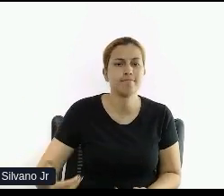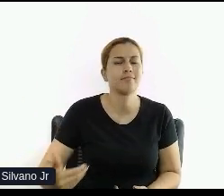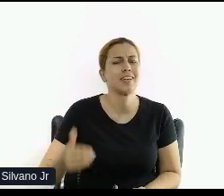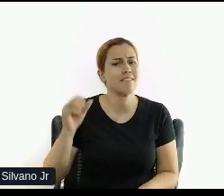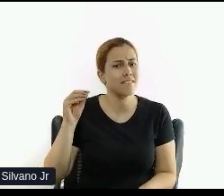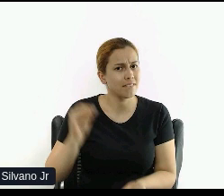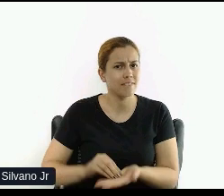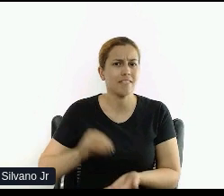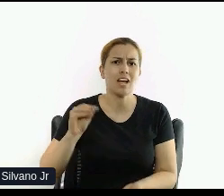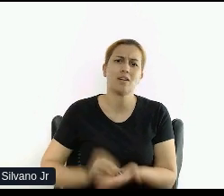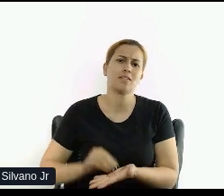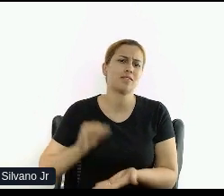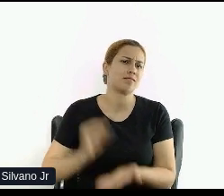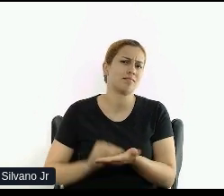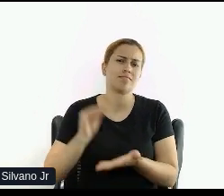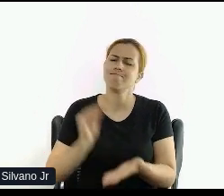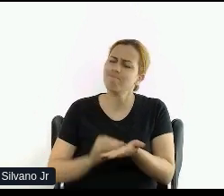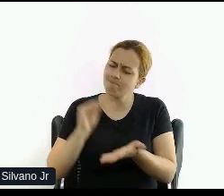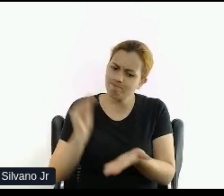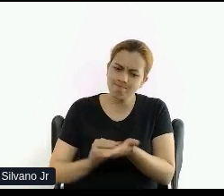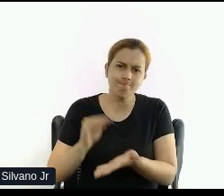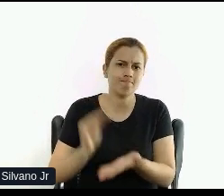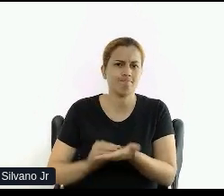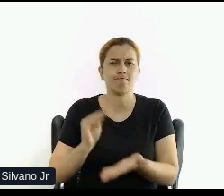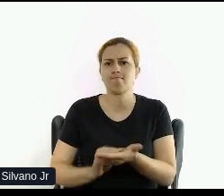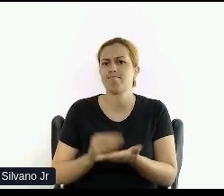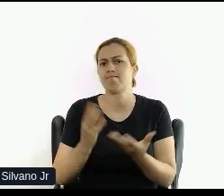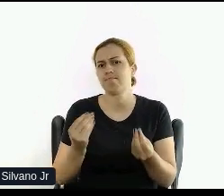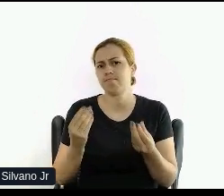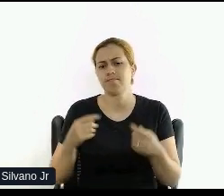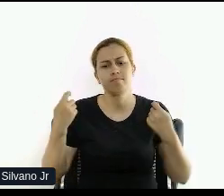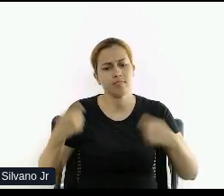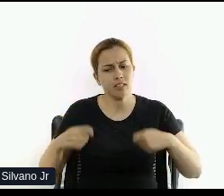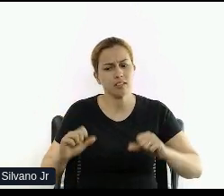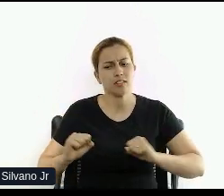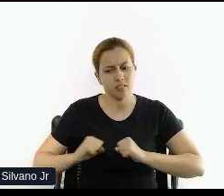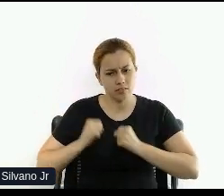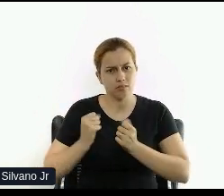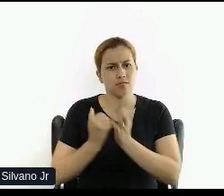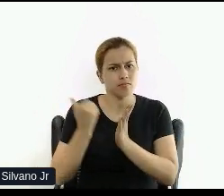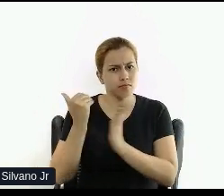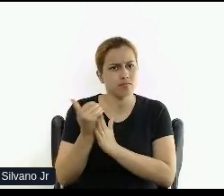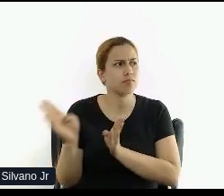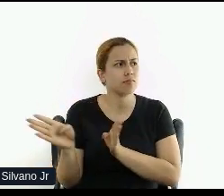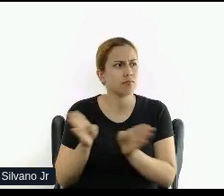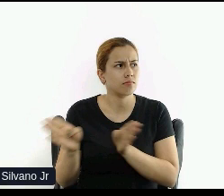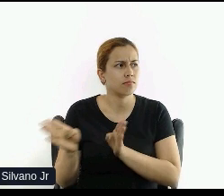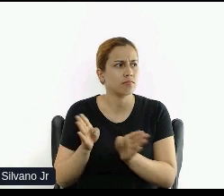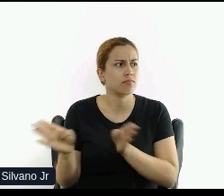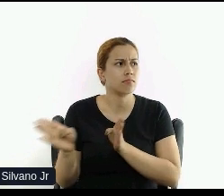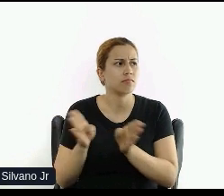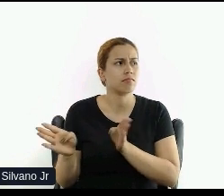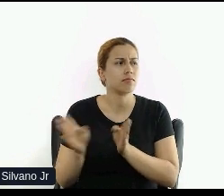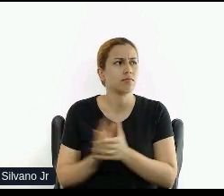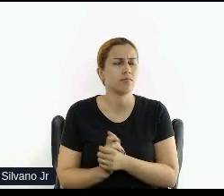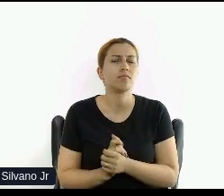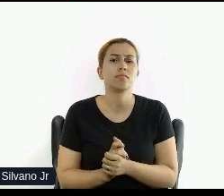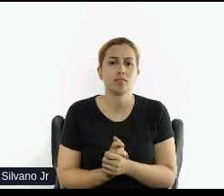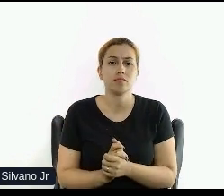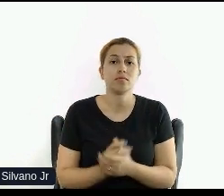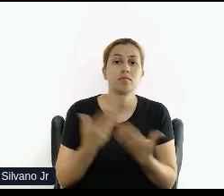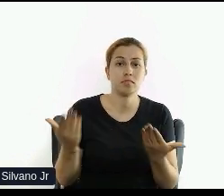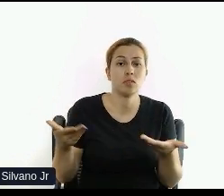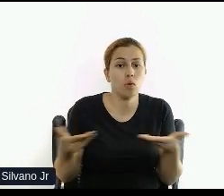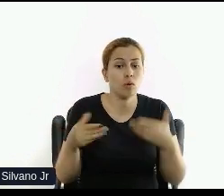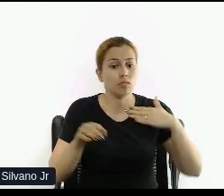no sentido de acessibilidade, de equidade. Então, a gente precisa falar e ter sempre em mente esses dados. Então, hoje